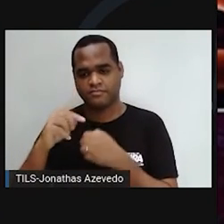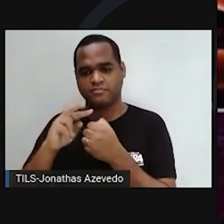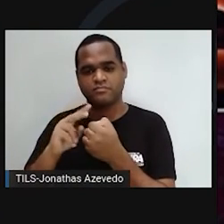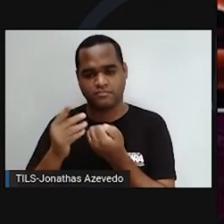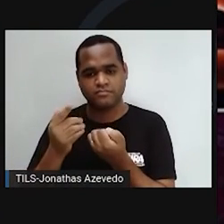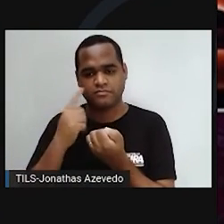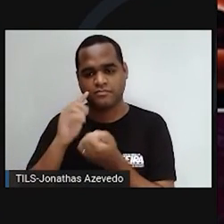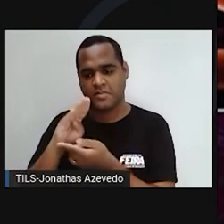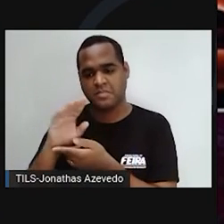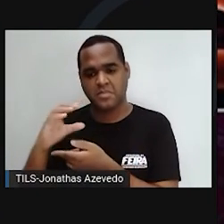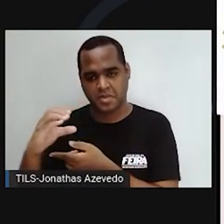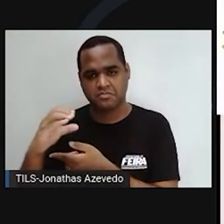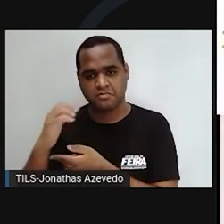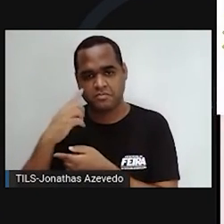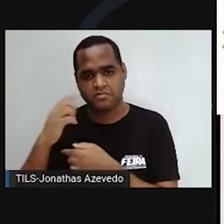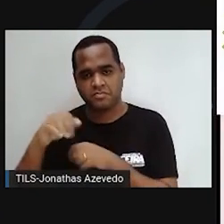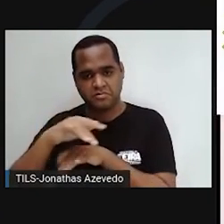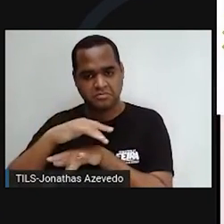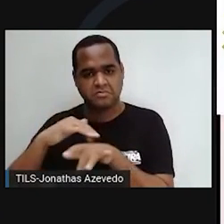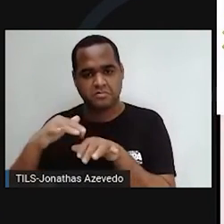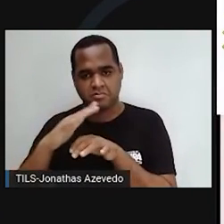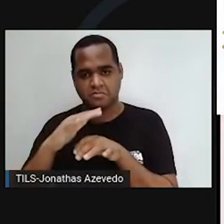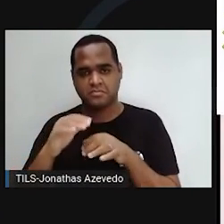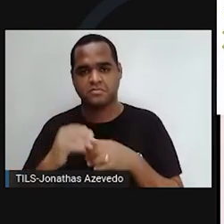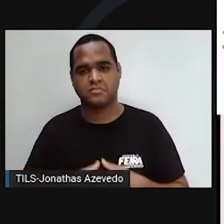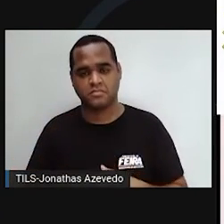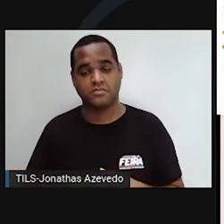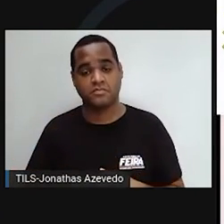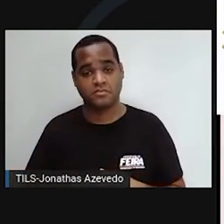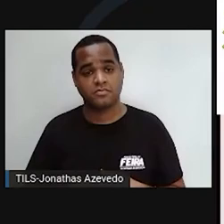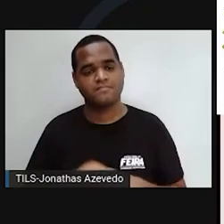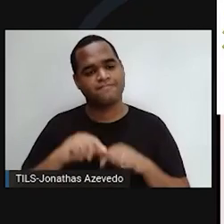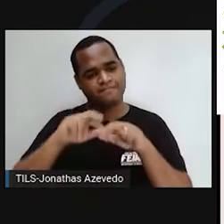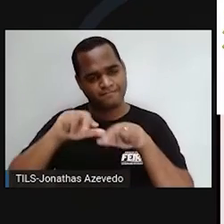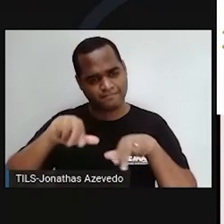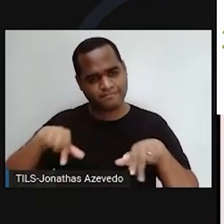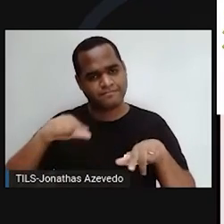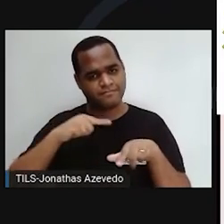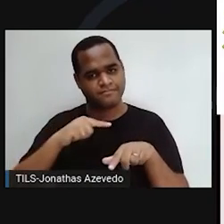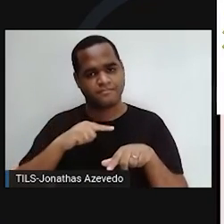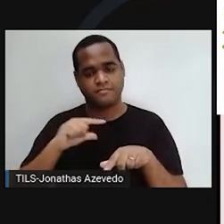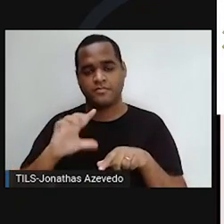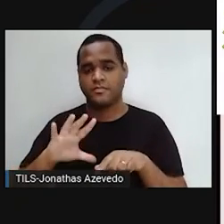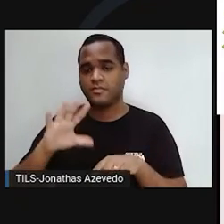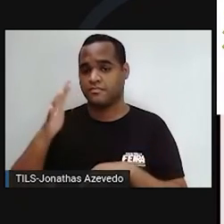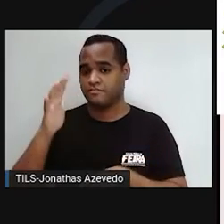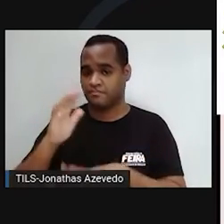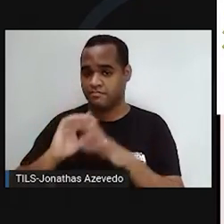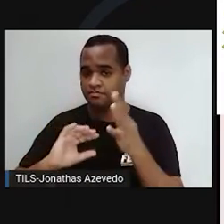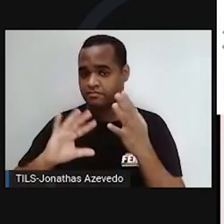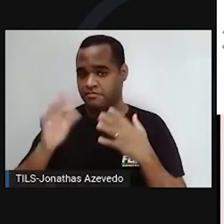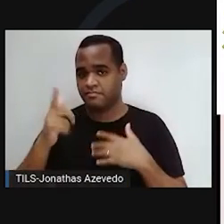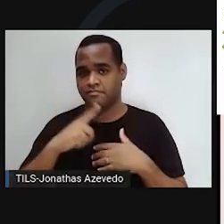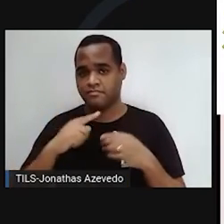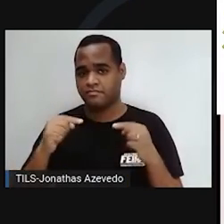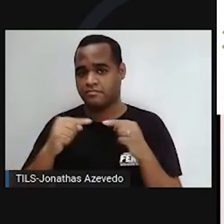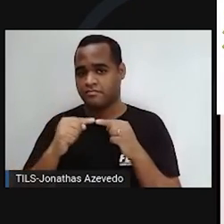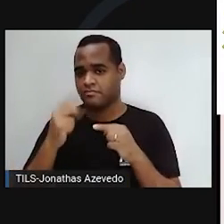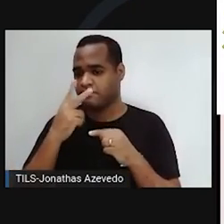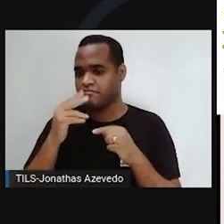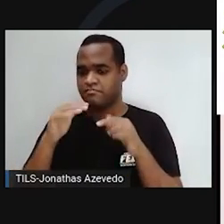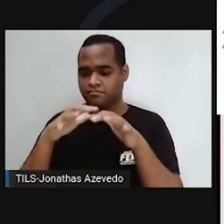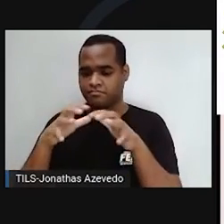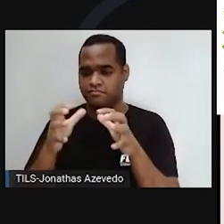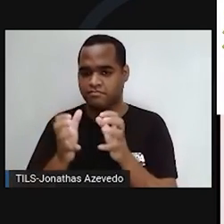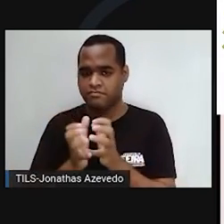esse ano, bactérias, correto? Muitas vezes, essa célula procarionte, ela tem um envoltório extra,